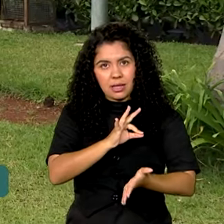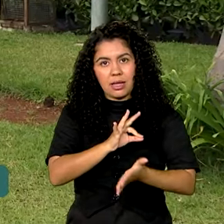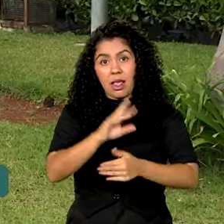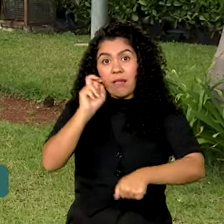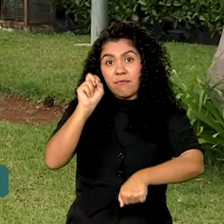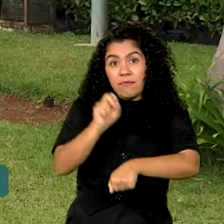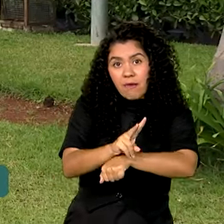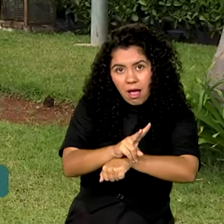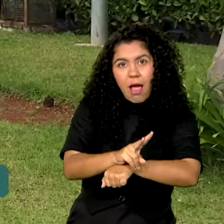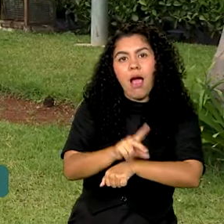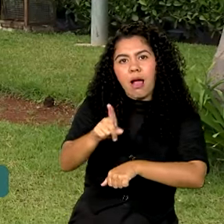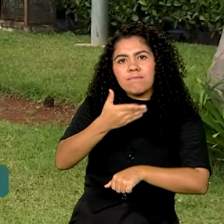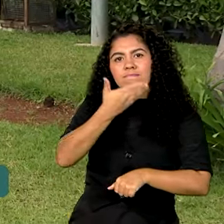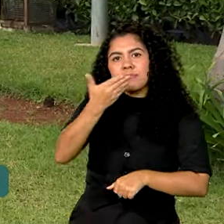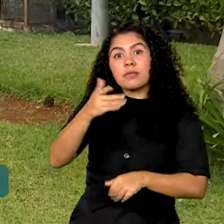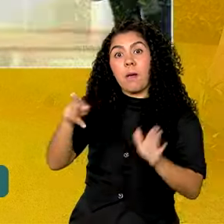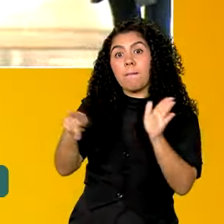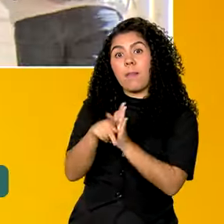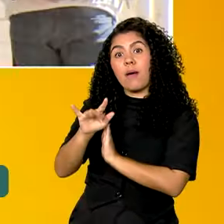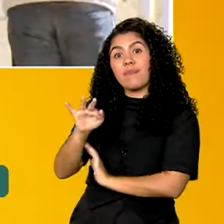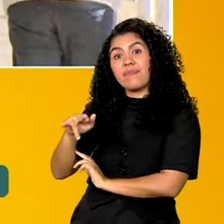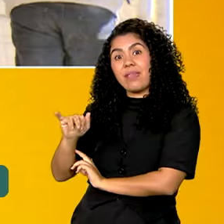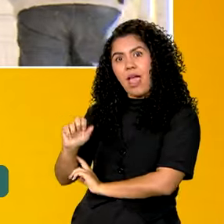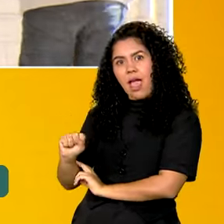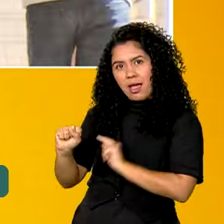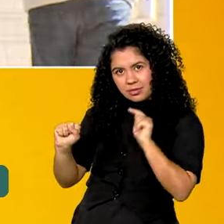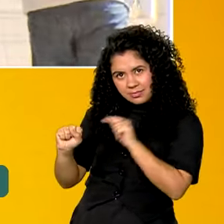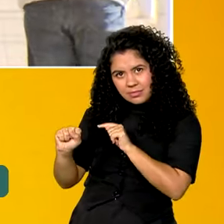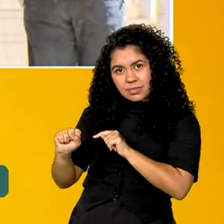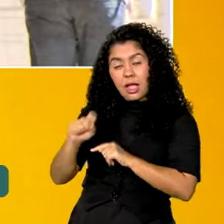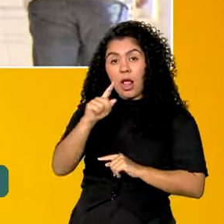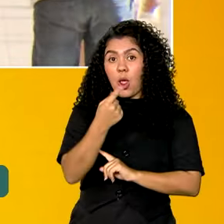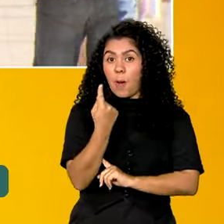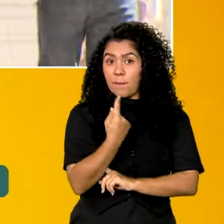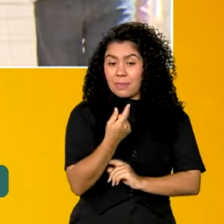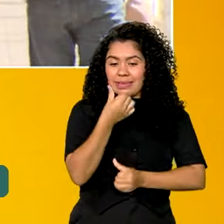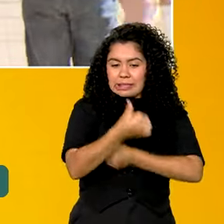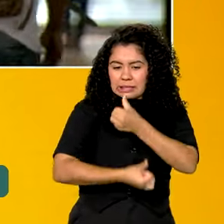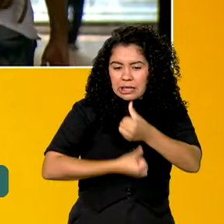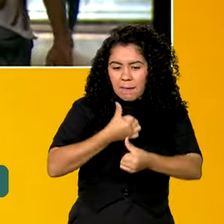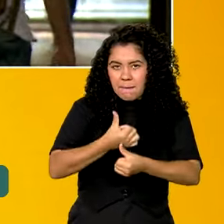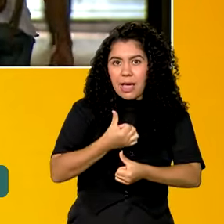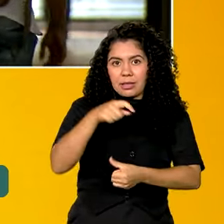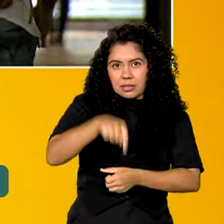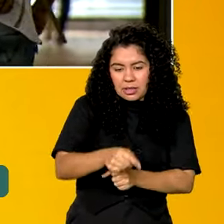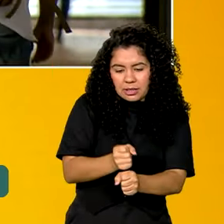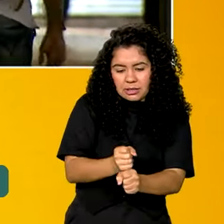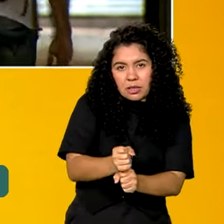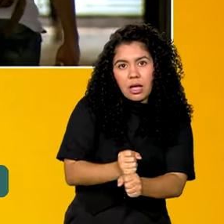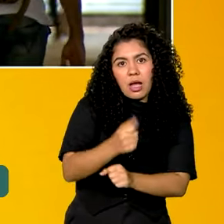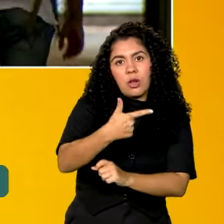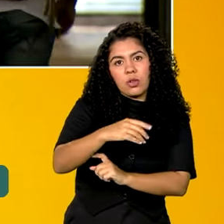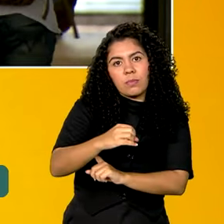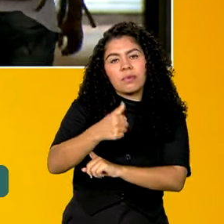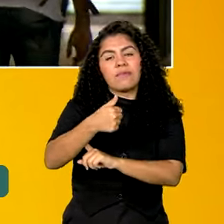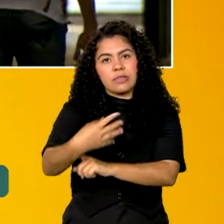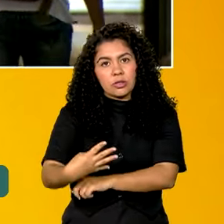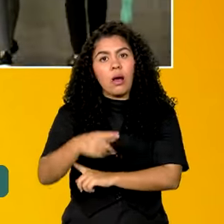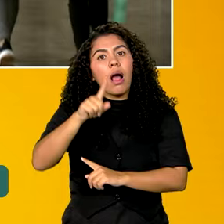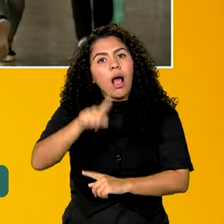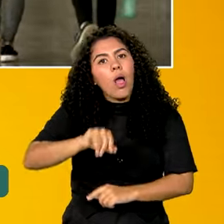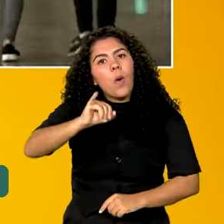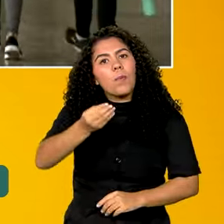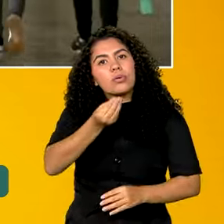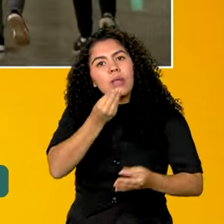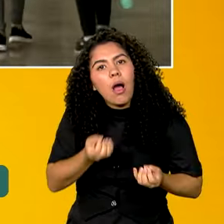remanescentes do FIES. Isso referente ao primeiro semestre deste ano. É mais uma oportunidade, já que